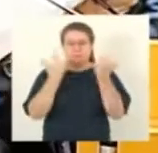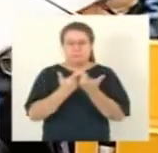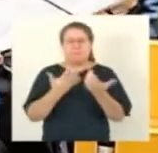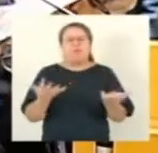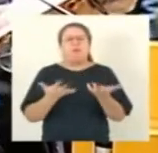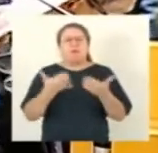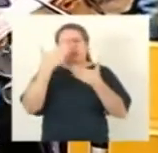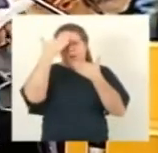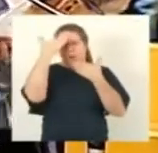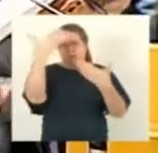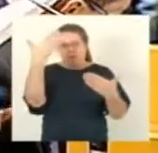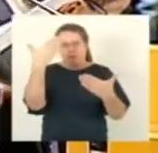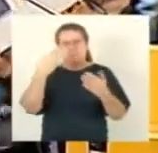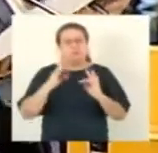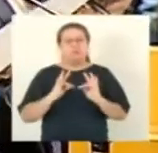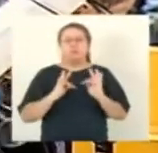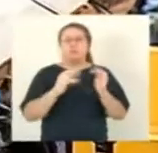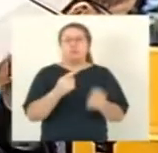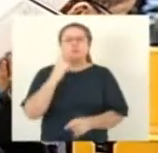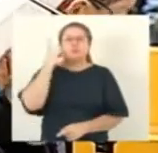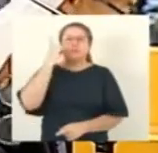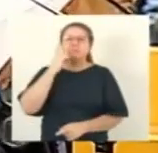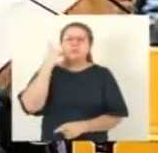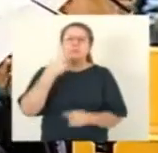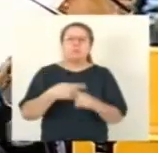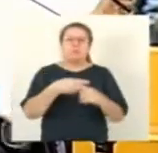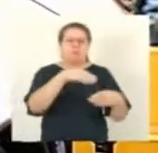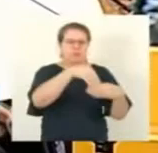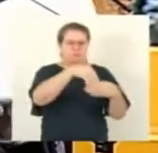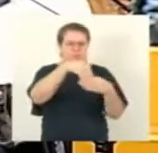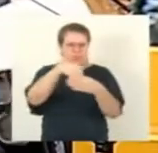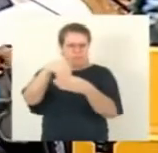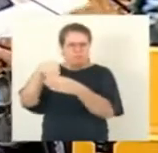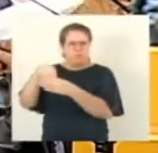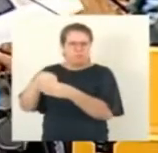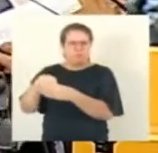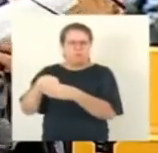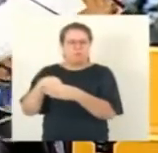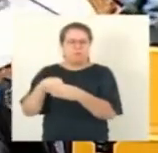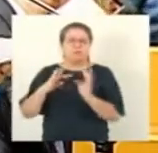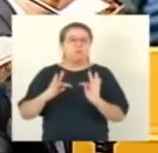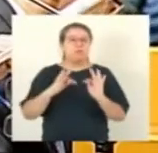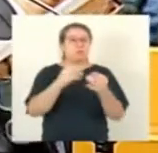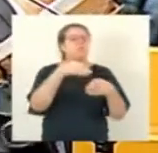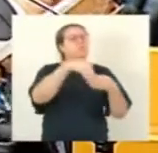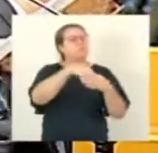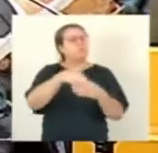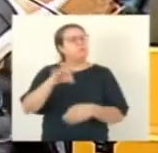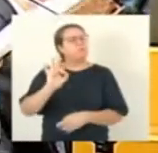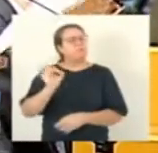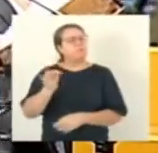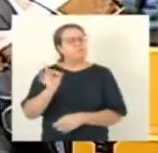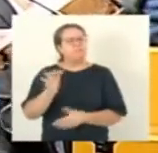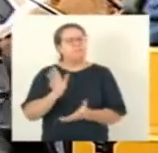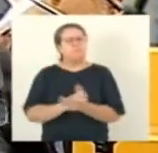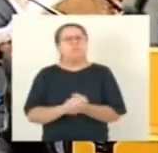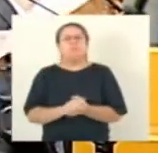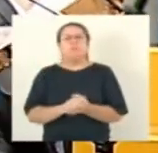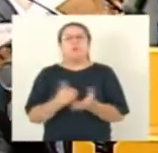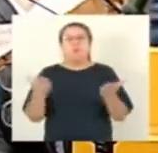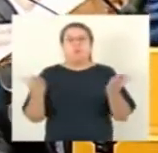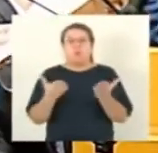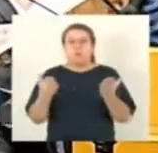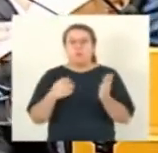agradecer com os nossos pares, pela votação, a unanimidade das nossas indicações. Hoje, nós